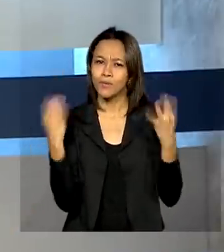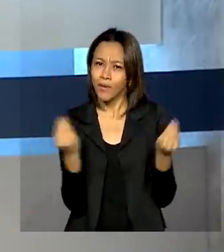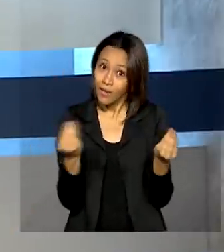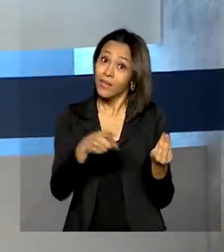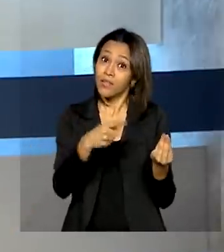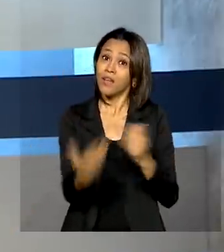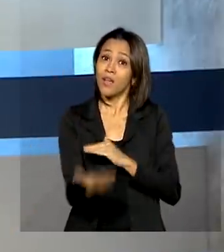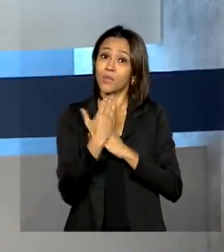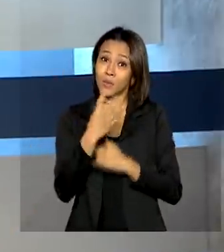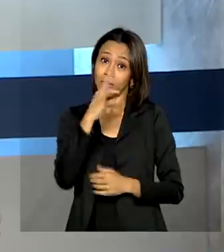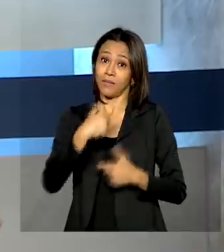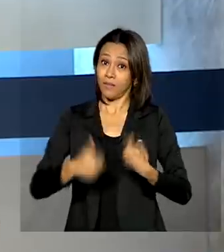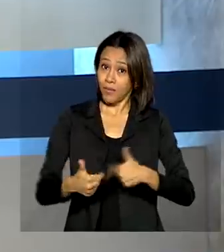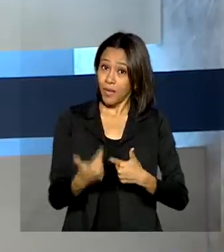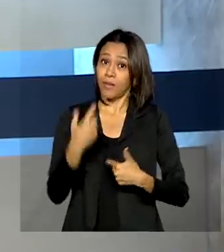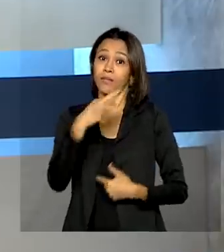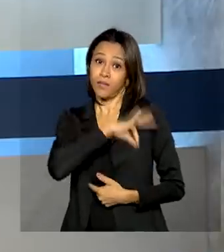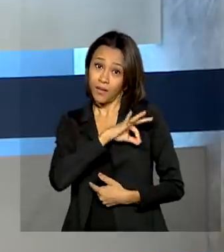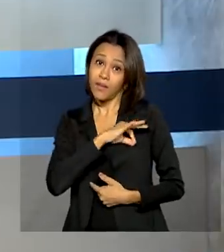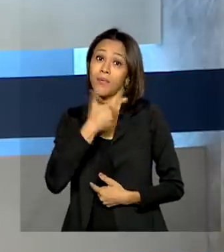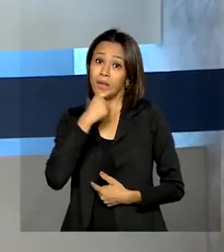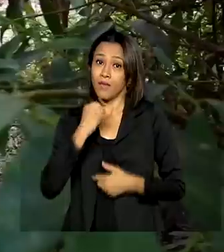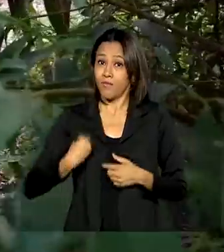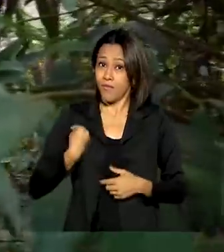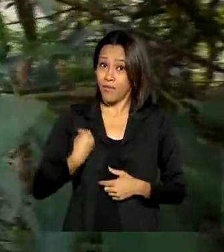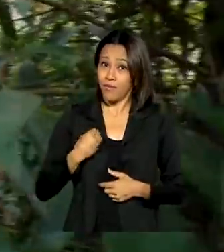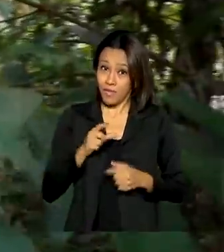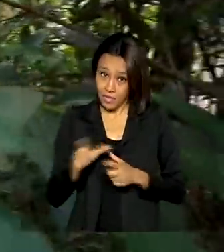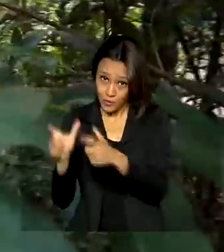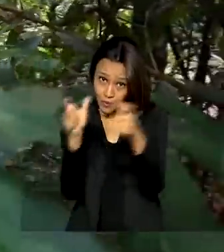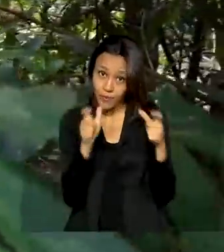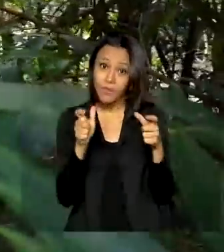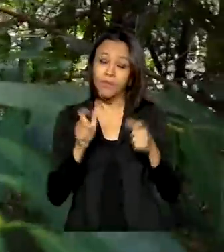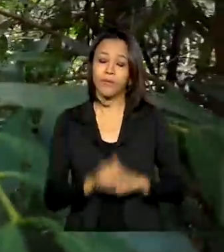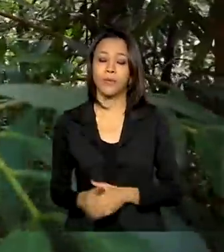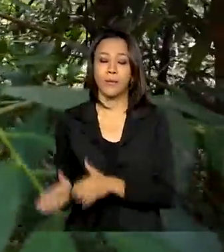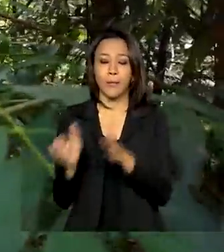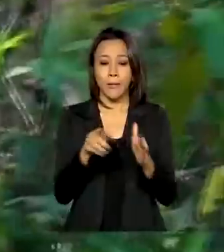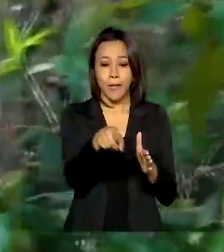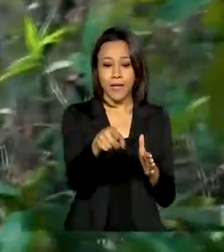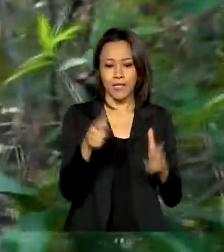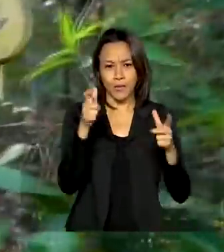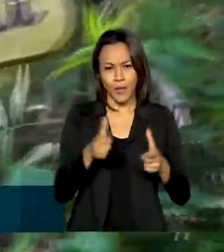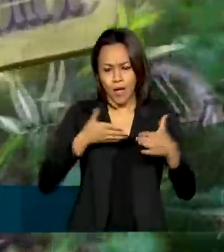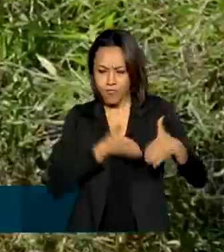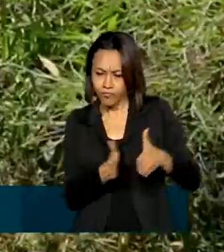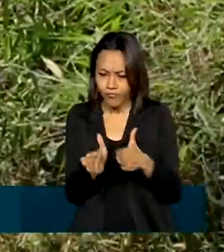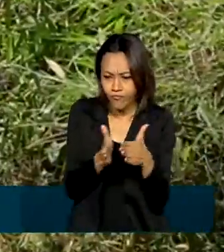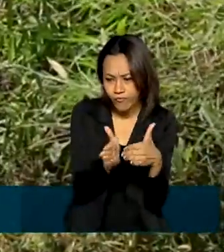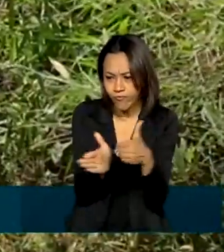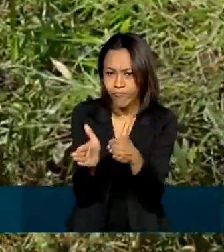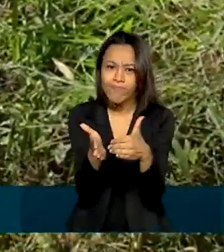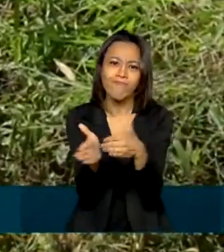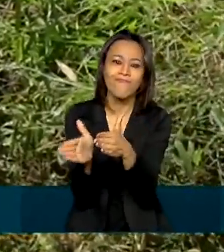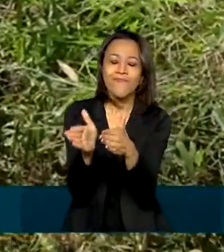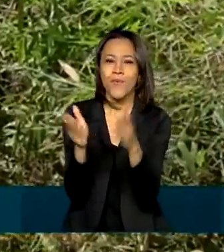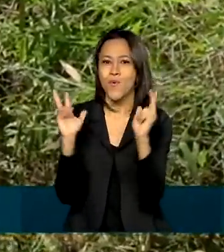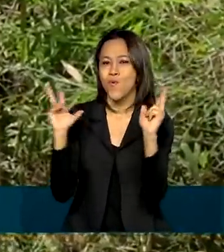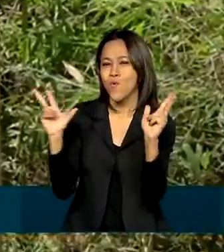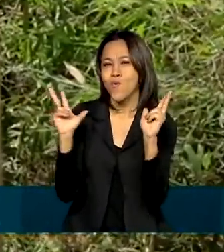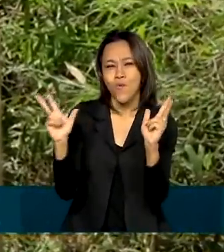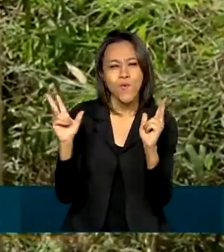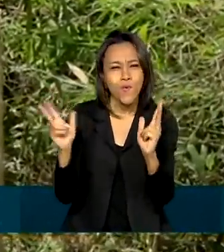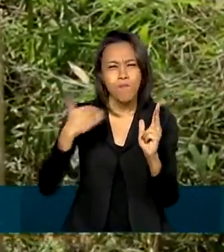emprego e renda para quem vive nessas regiões. A trilha da Pedra Redonda é uma das atrações turísticas